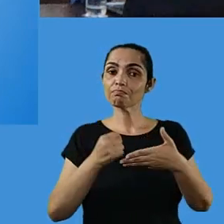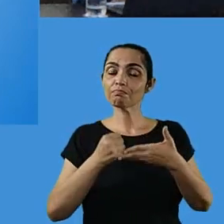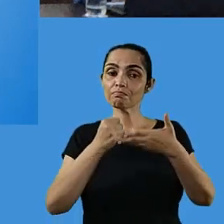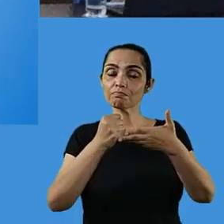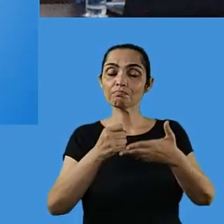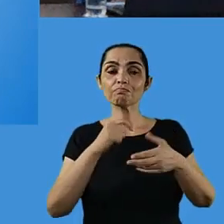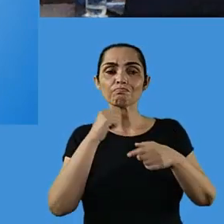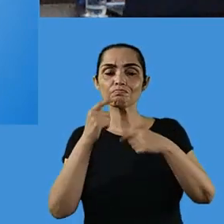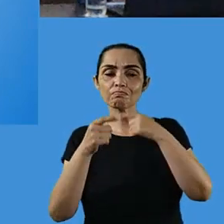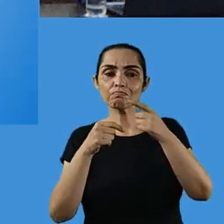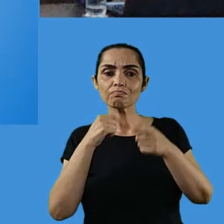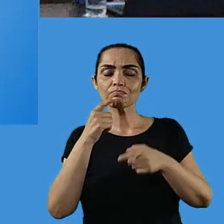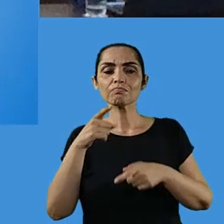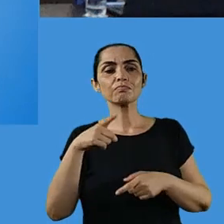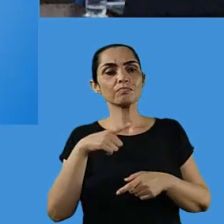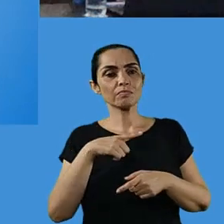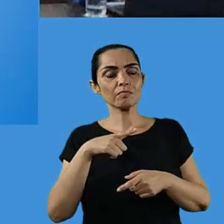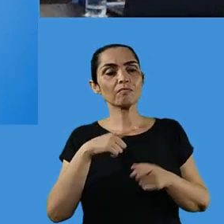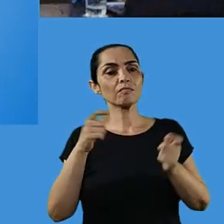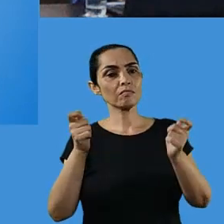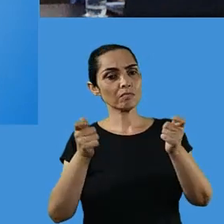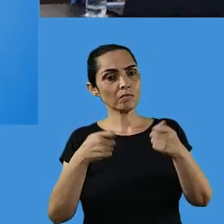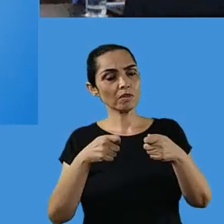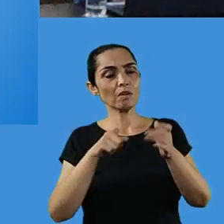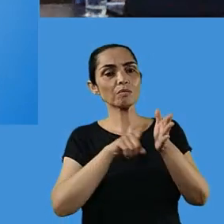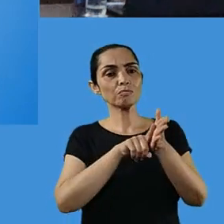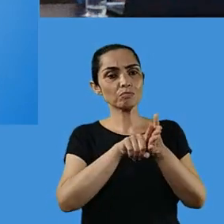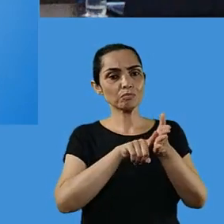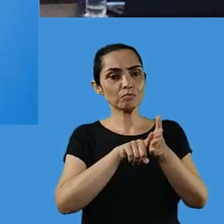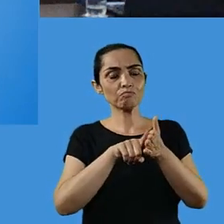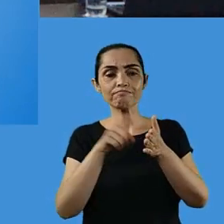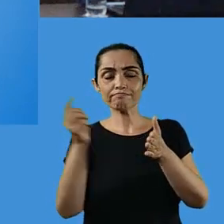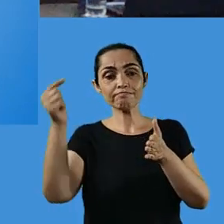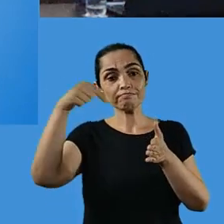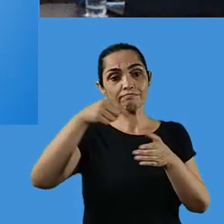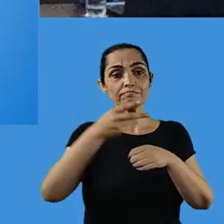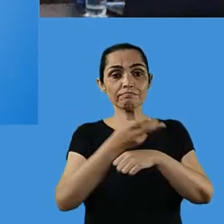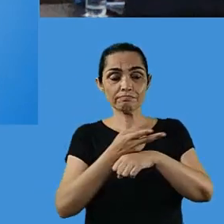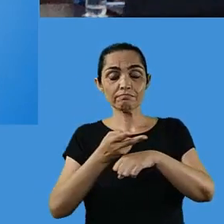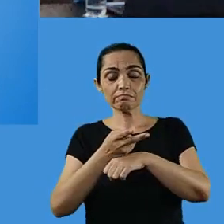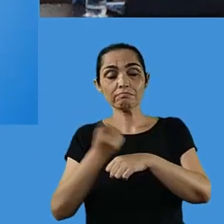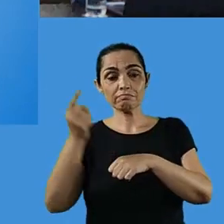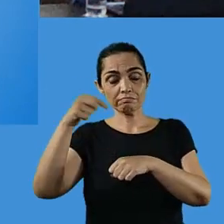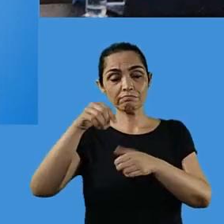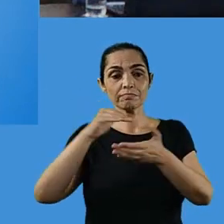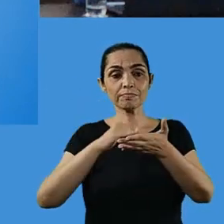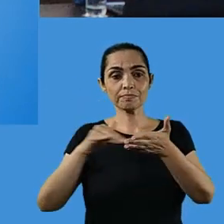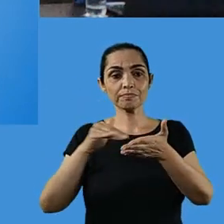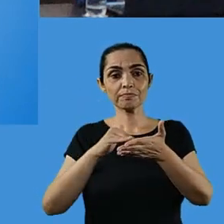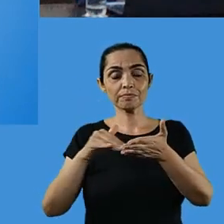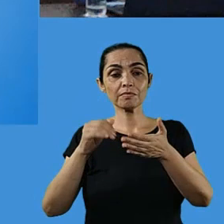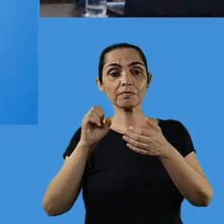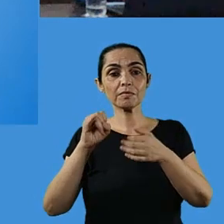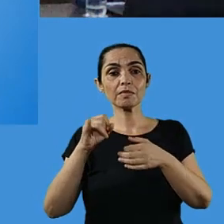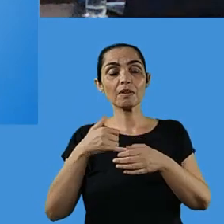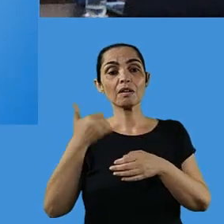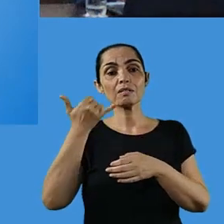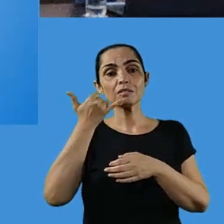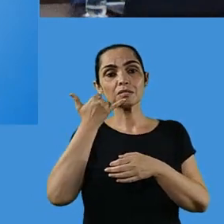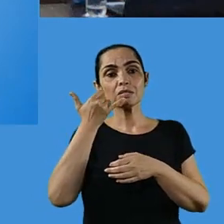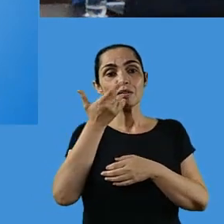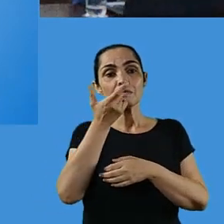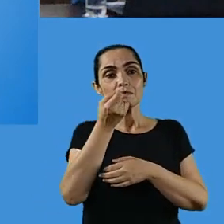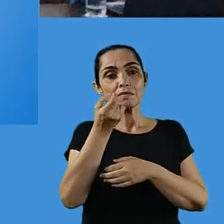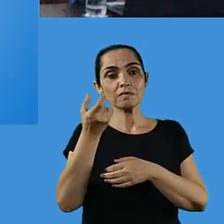sanar algumas dúvidas e vocês poderão nos procurar aqui na Divisão, ligando para o telefone